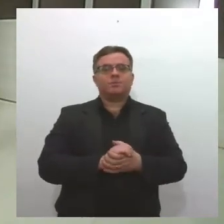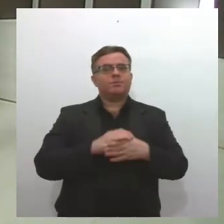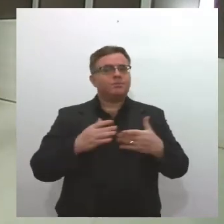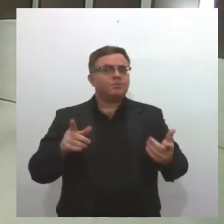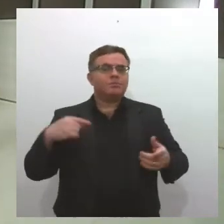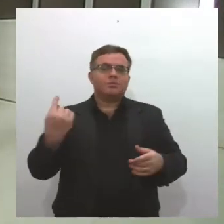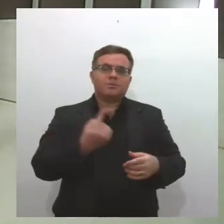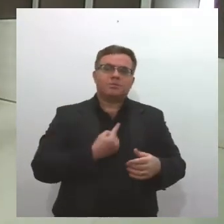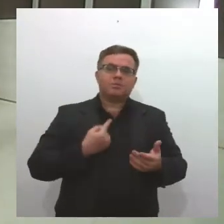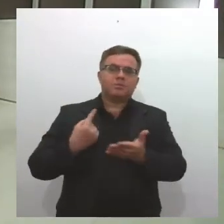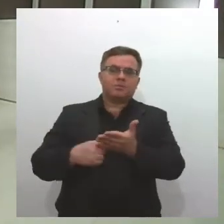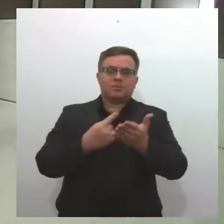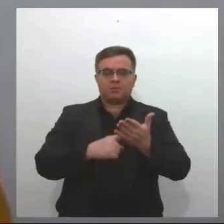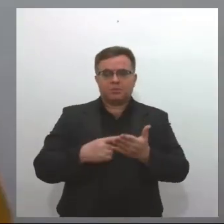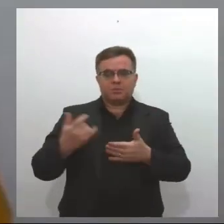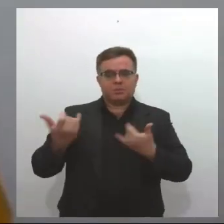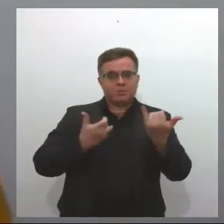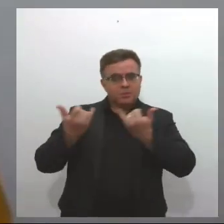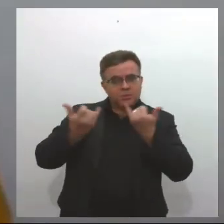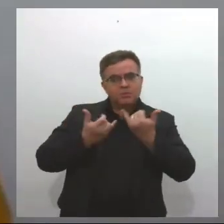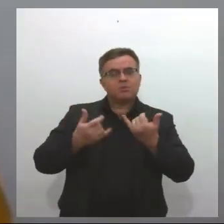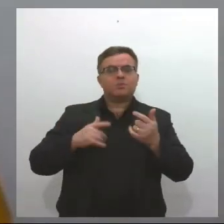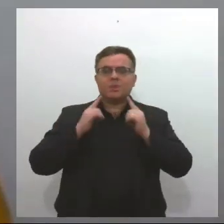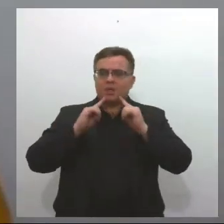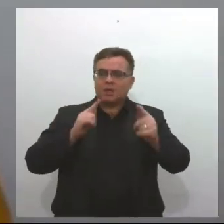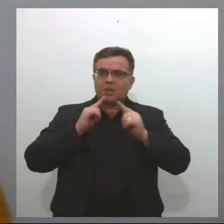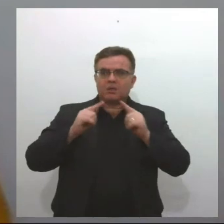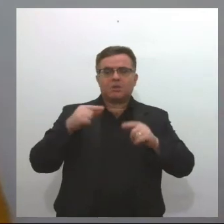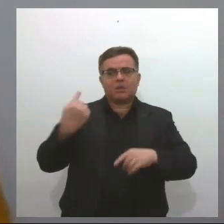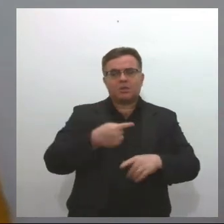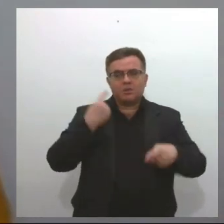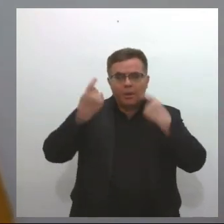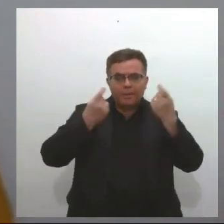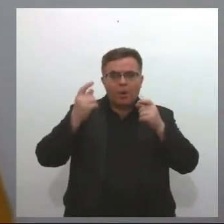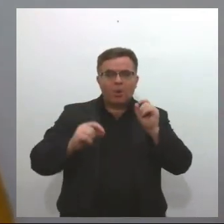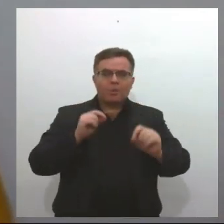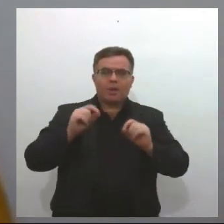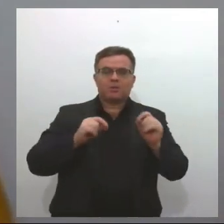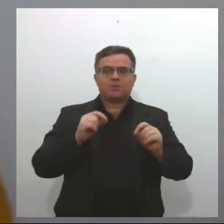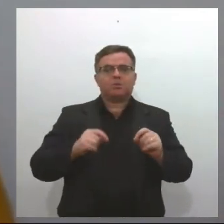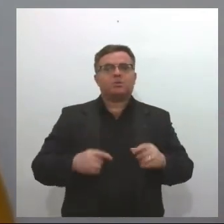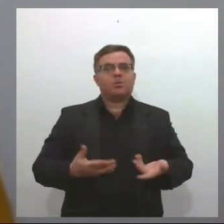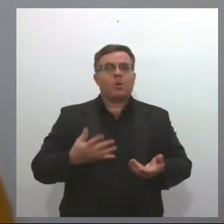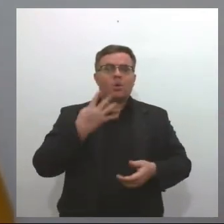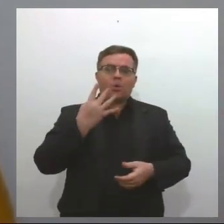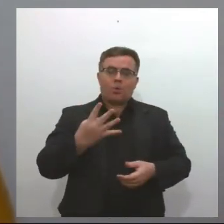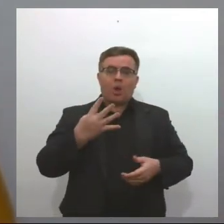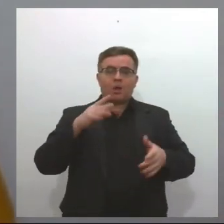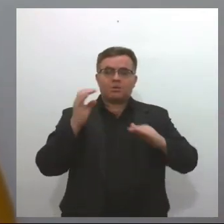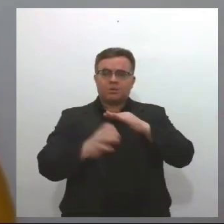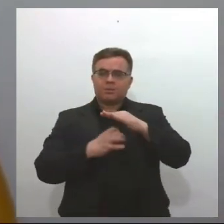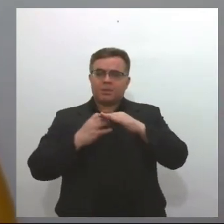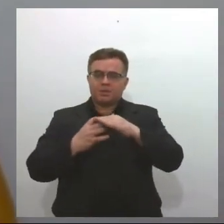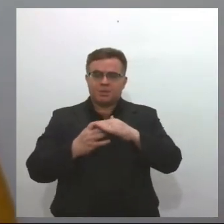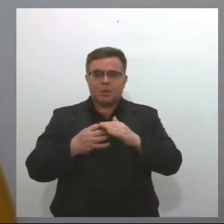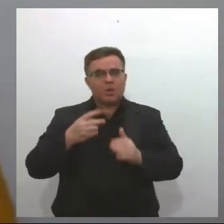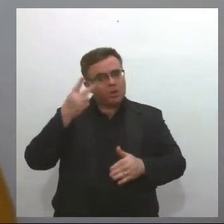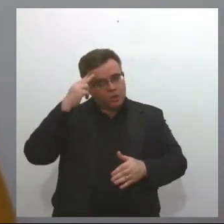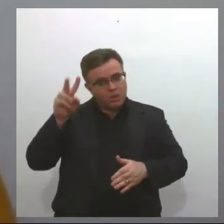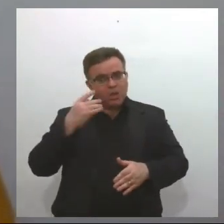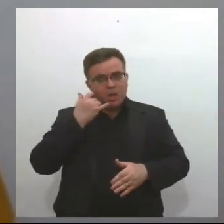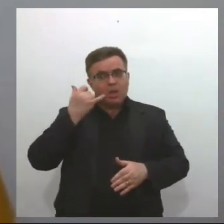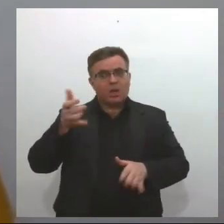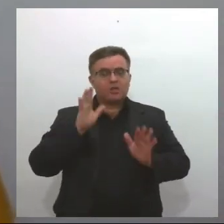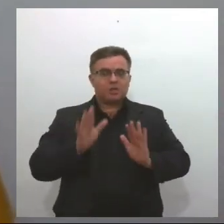Nós não recebemos muitas denúncias com isso, o nos deixou muito preocupados, porque foram quatro empresários, no intervalo de dois dias, que ligaram para a vigilância